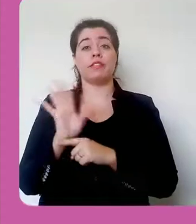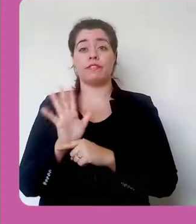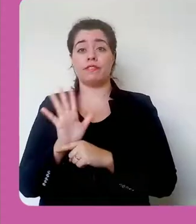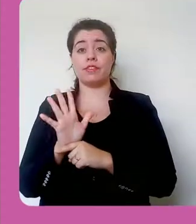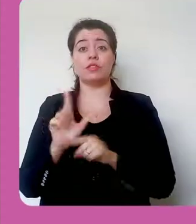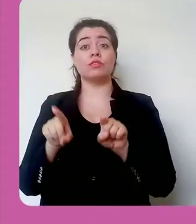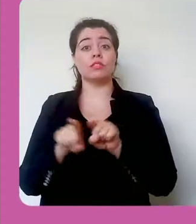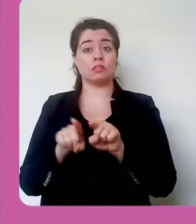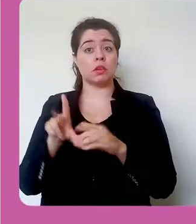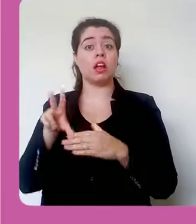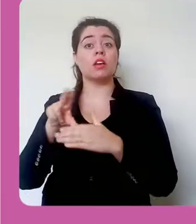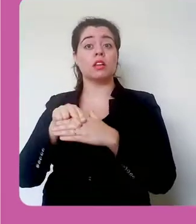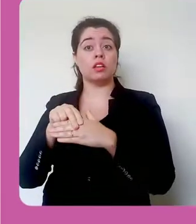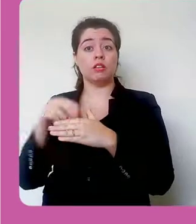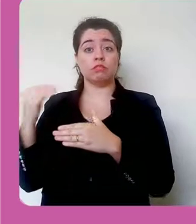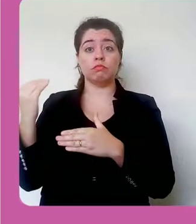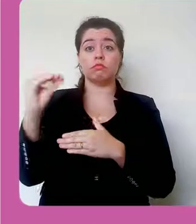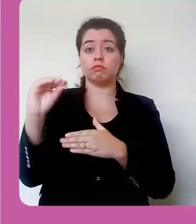Isso é interessante.